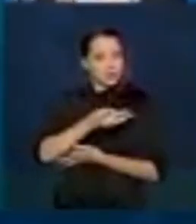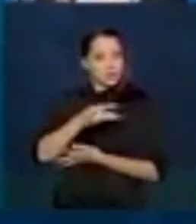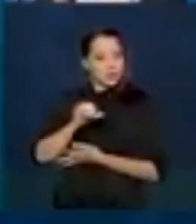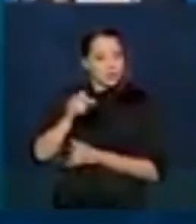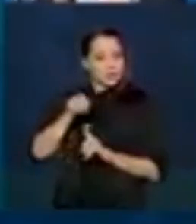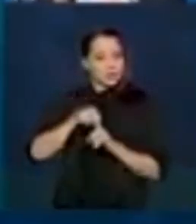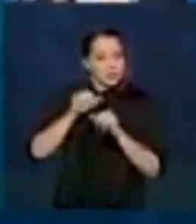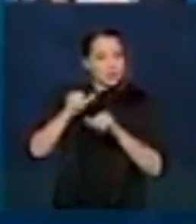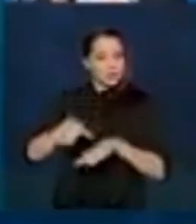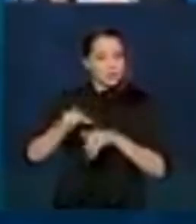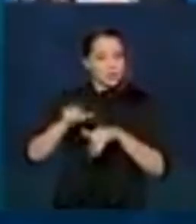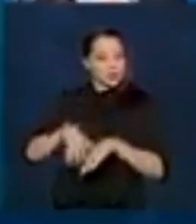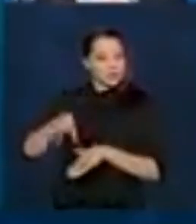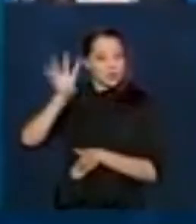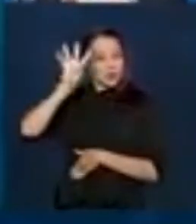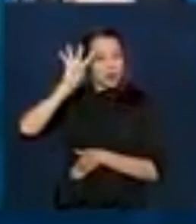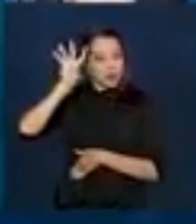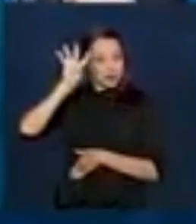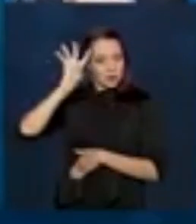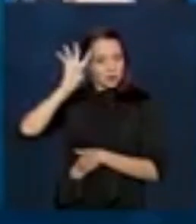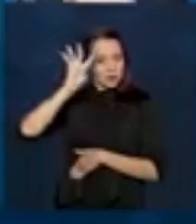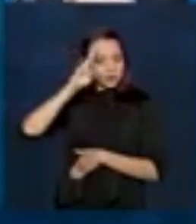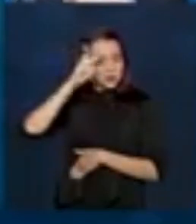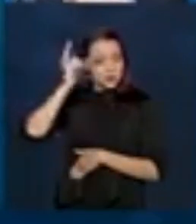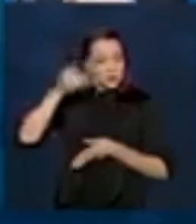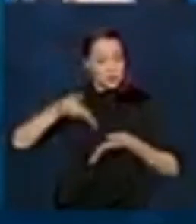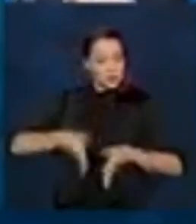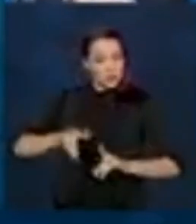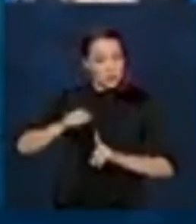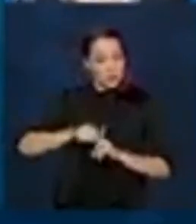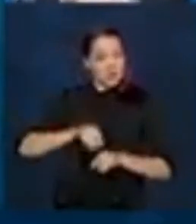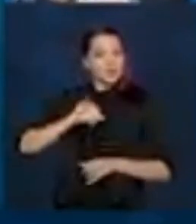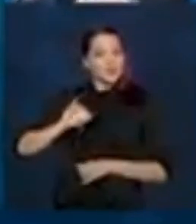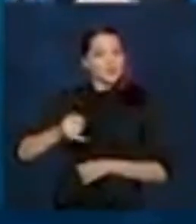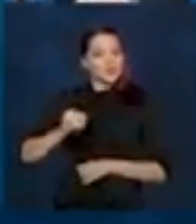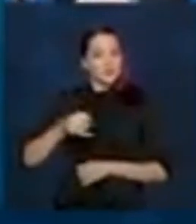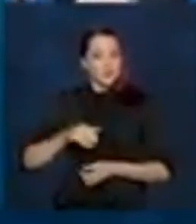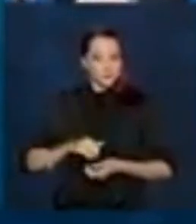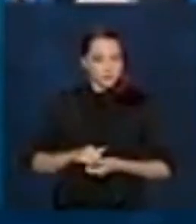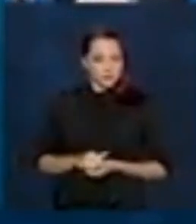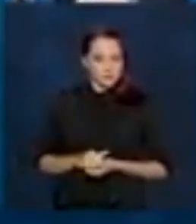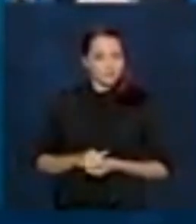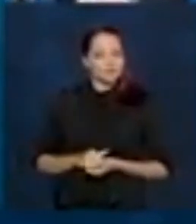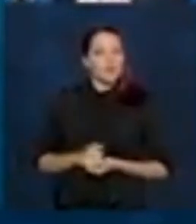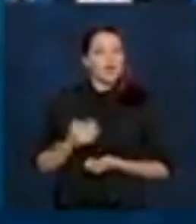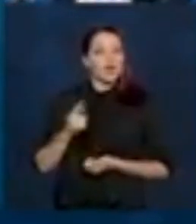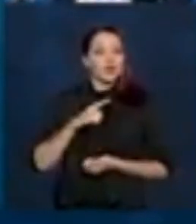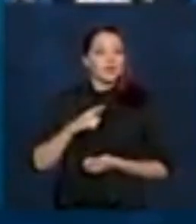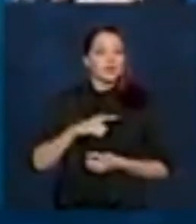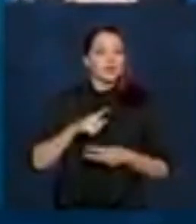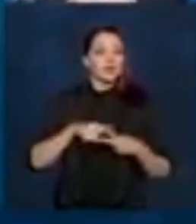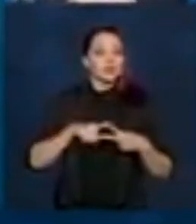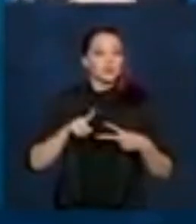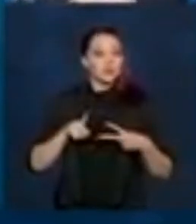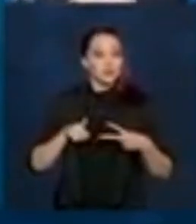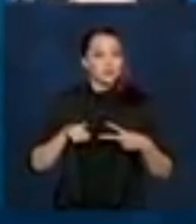setembro, uma quarta-feira, para quem nasceu em janeiro. E aí existem dois